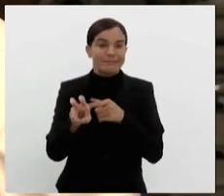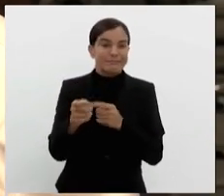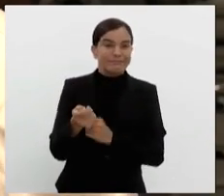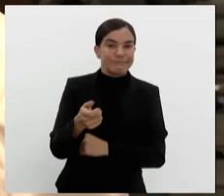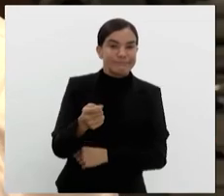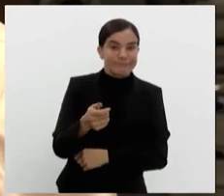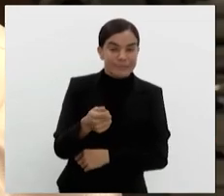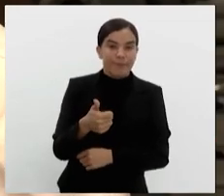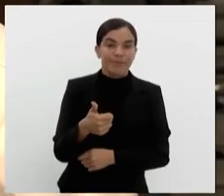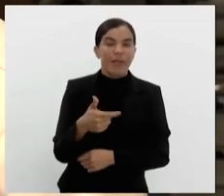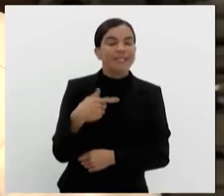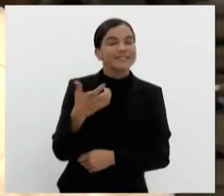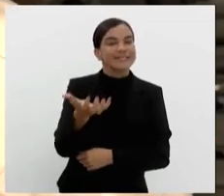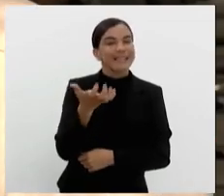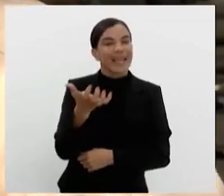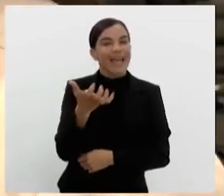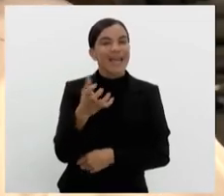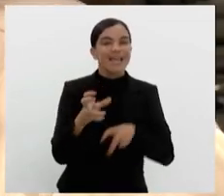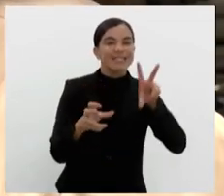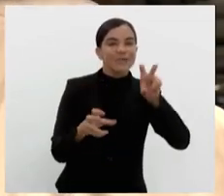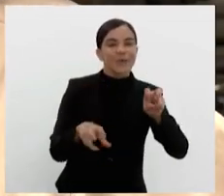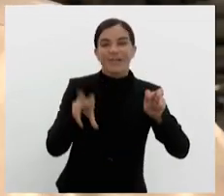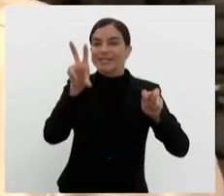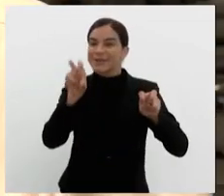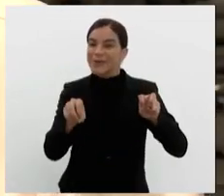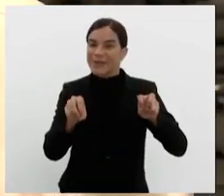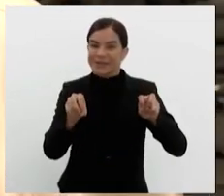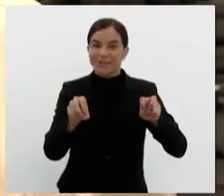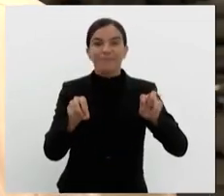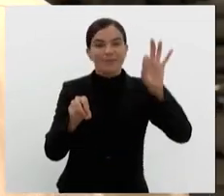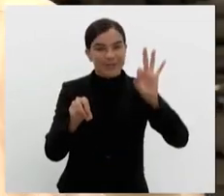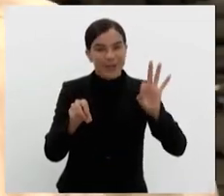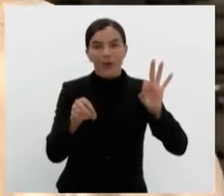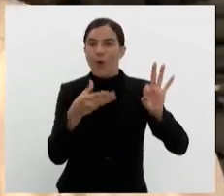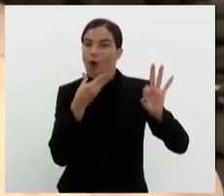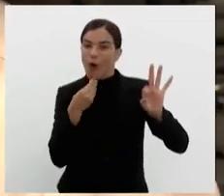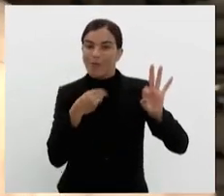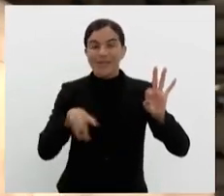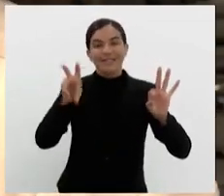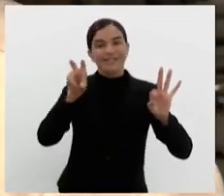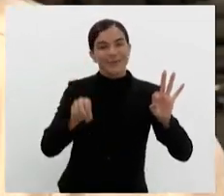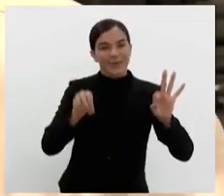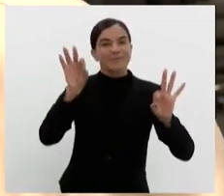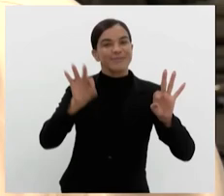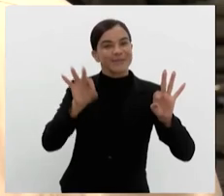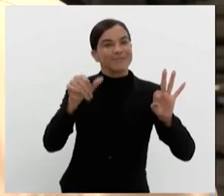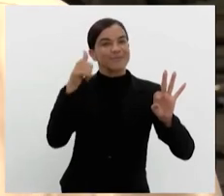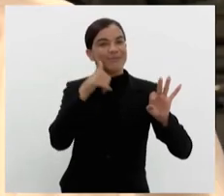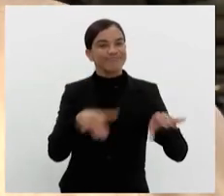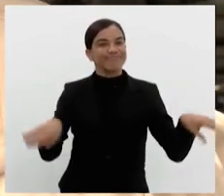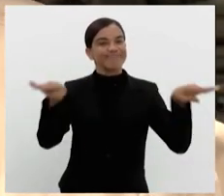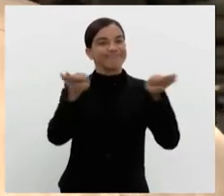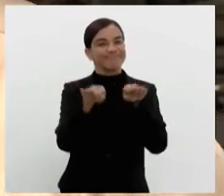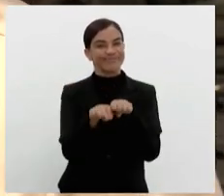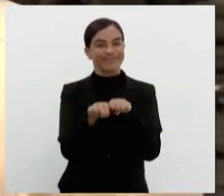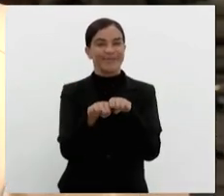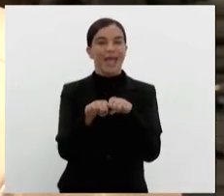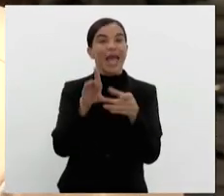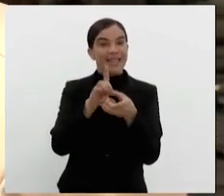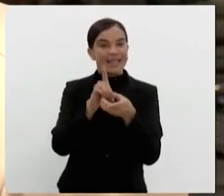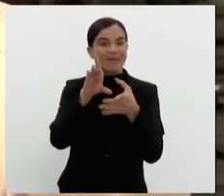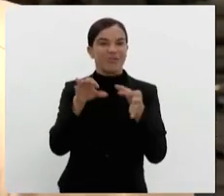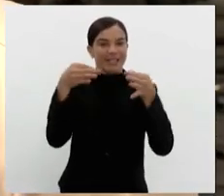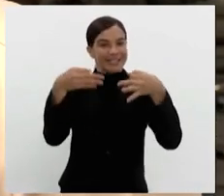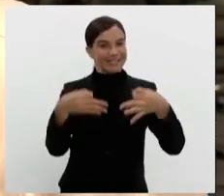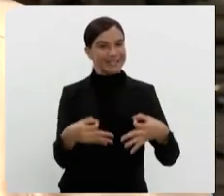deseja é que seja 50 a 50. 50% de homens, 50% de mulheres, para que a nossa democracia seja